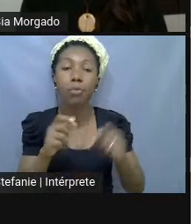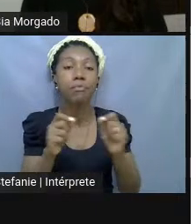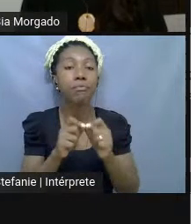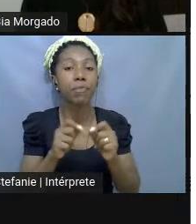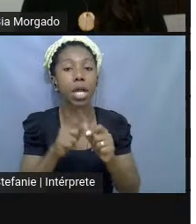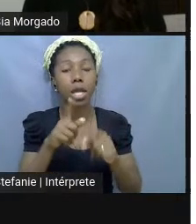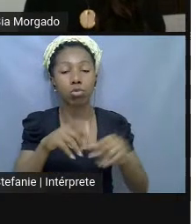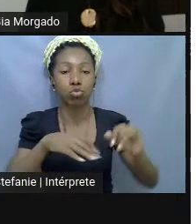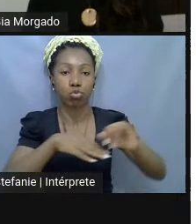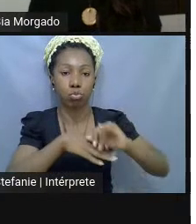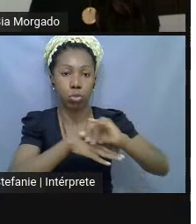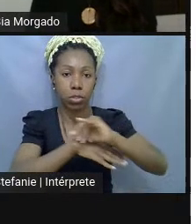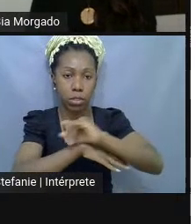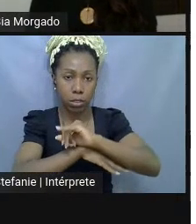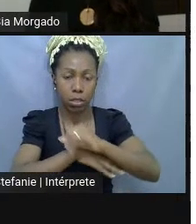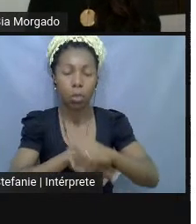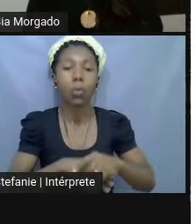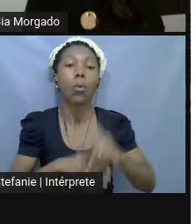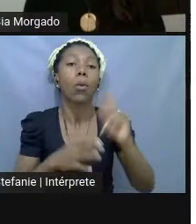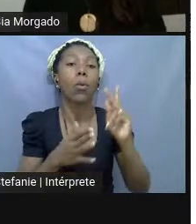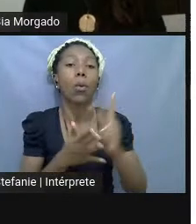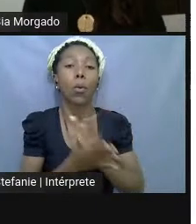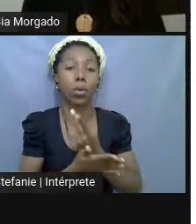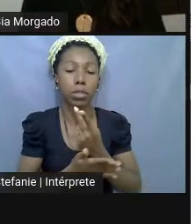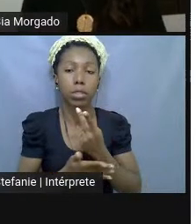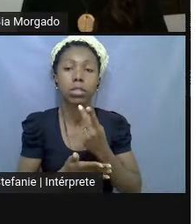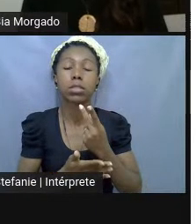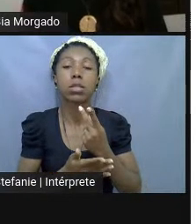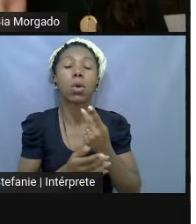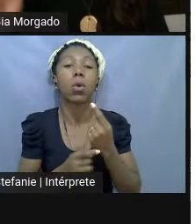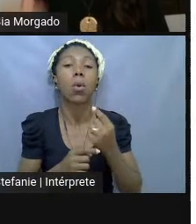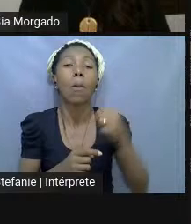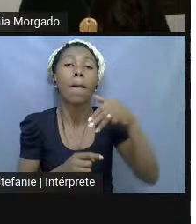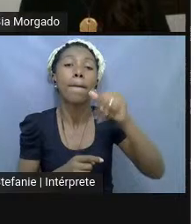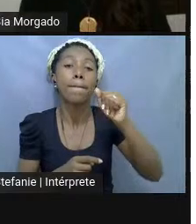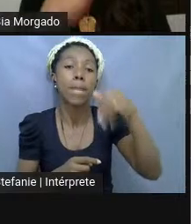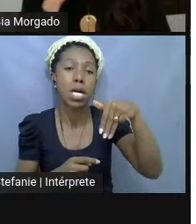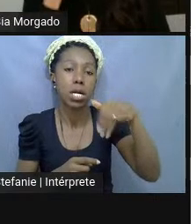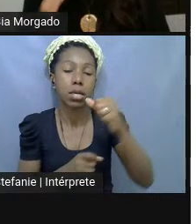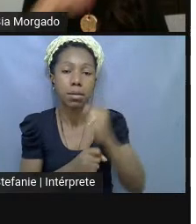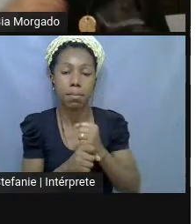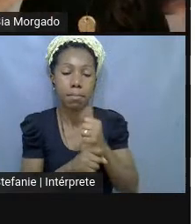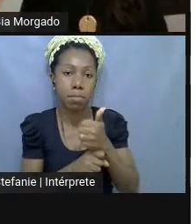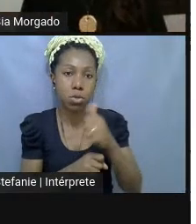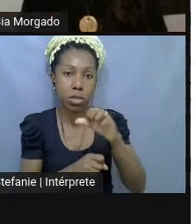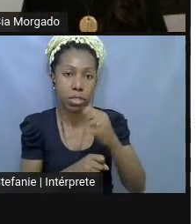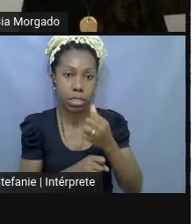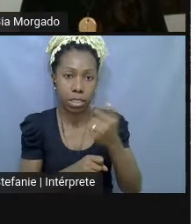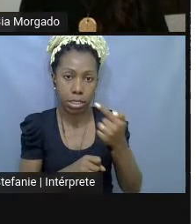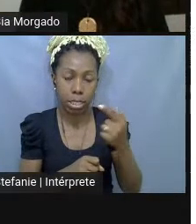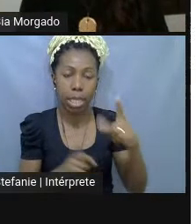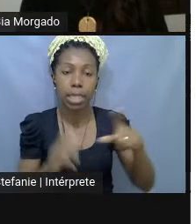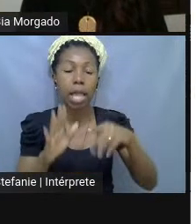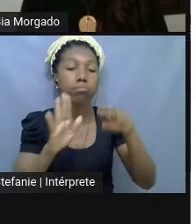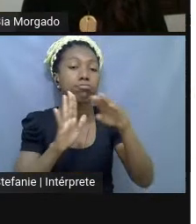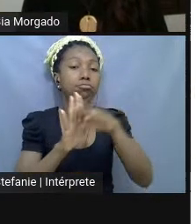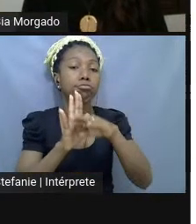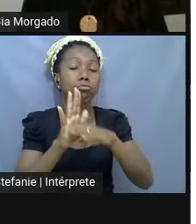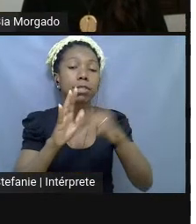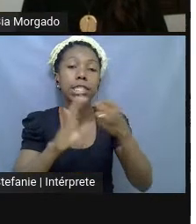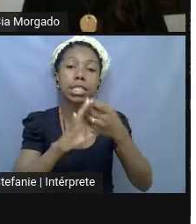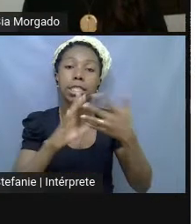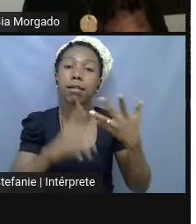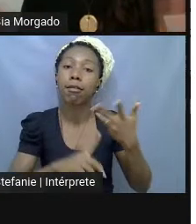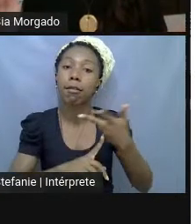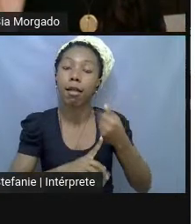exposição nova objetividade que aconteceu no Mãe em 67, ele lista algumas características da arte que estava sendo produzida